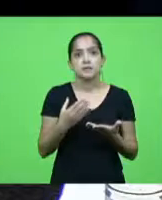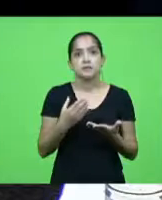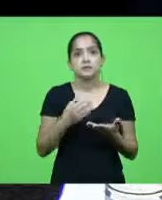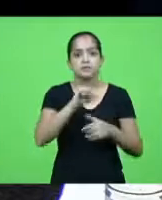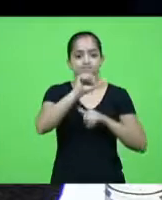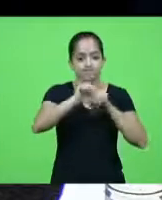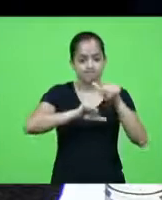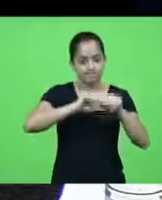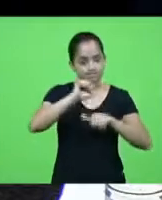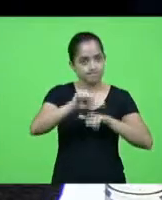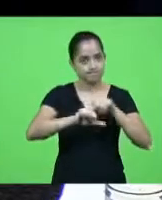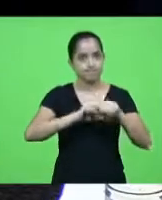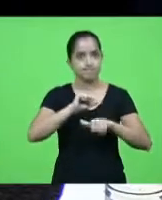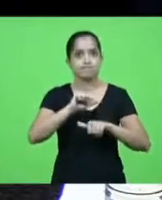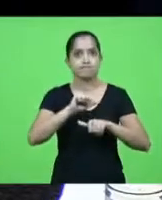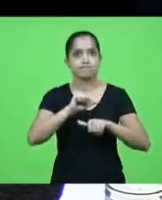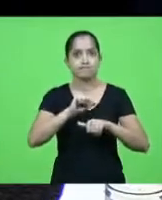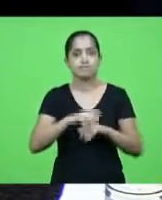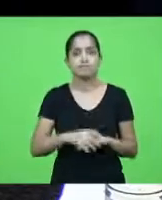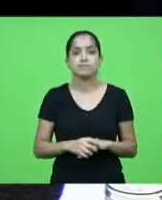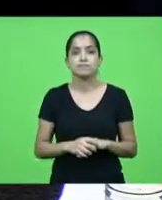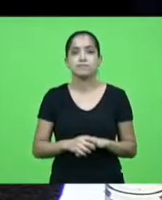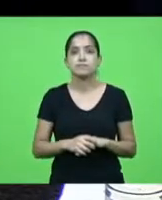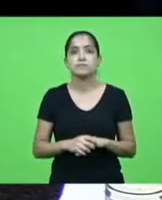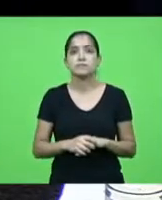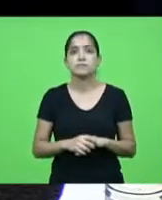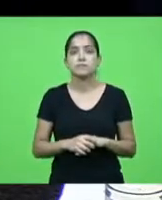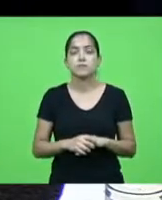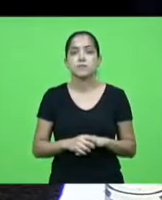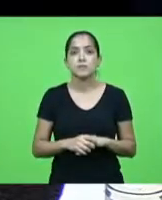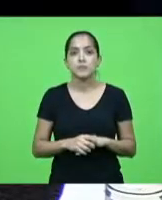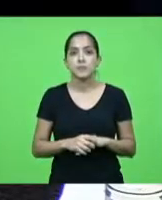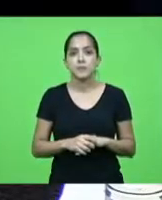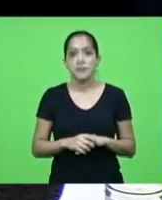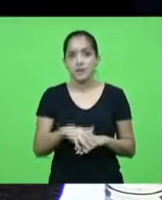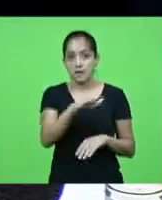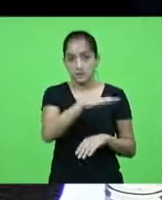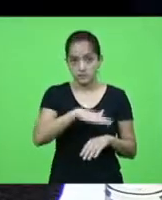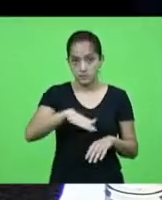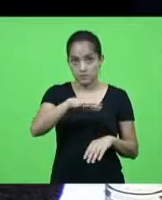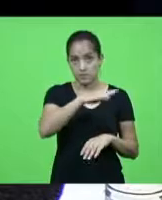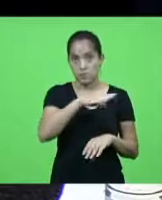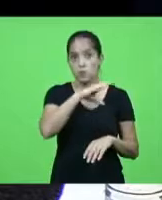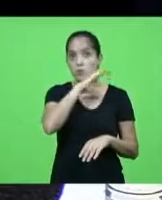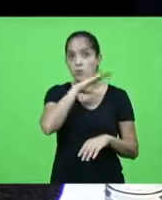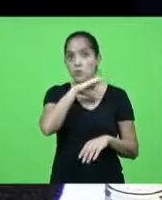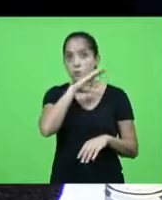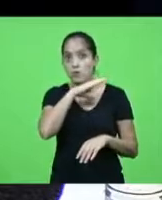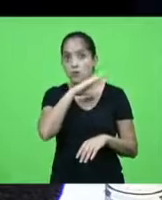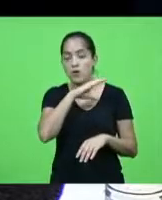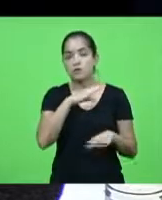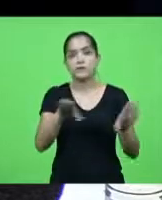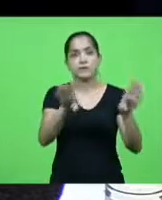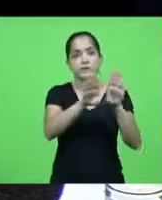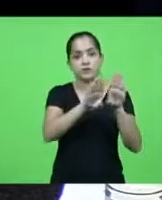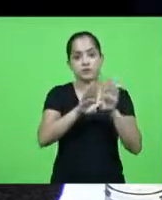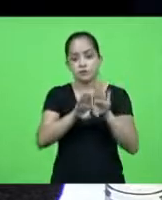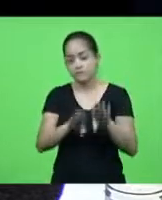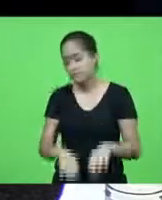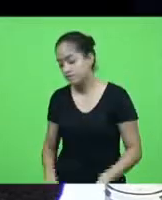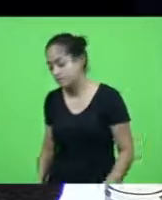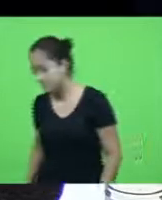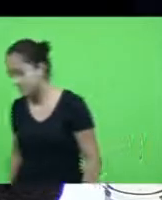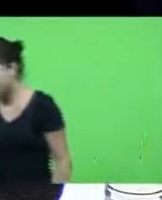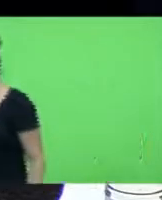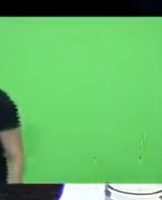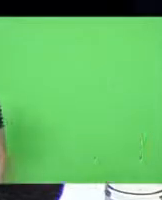em posto de atendimento em Caibi e Romelândia. Na regional de Concórdia, fechamento de postos de atendimento e transformação